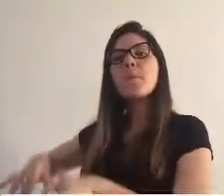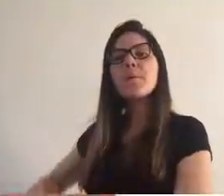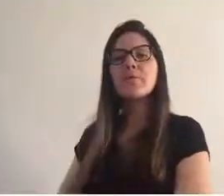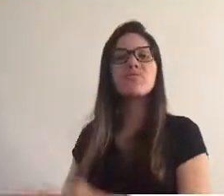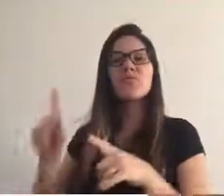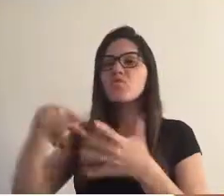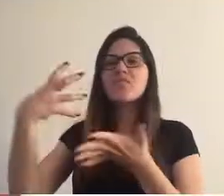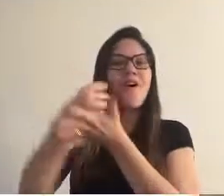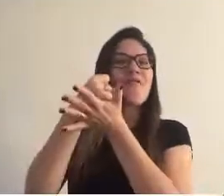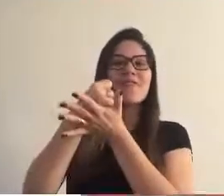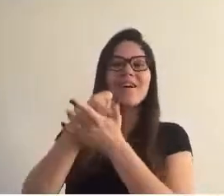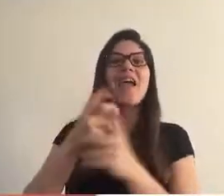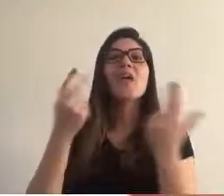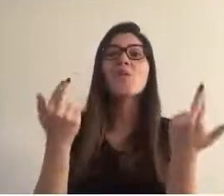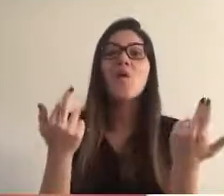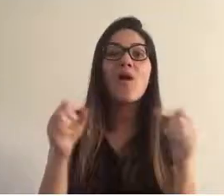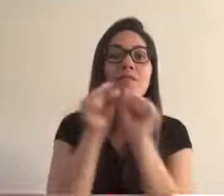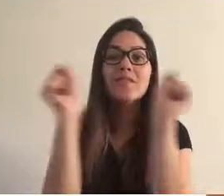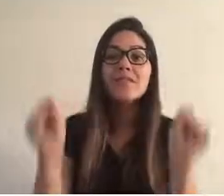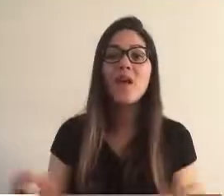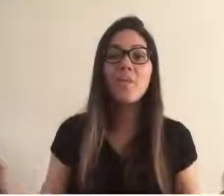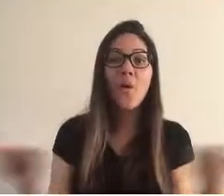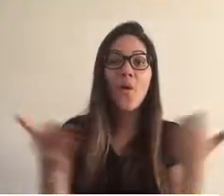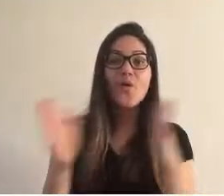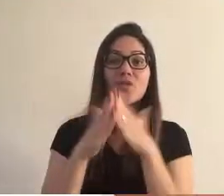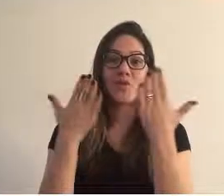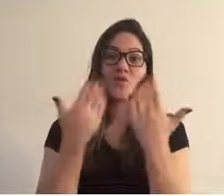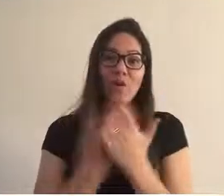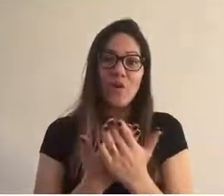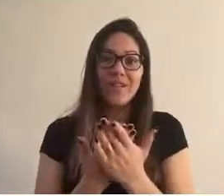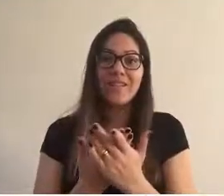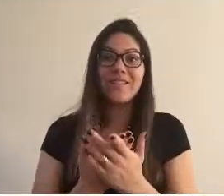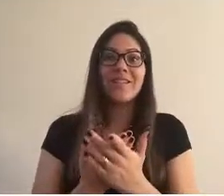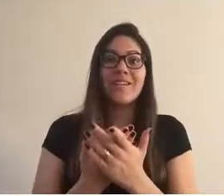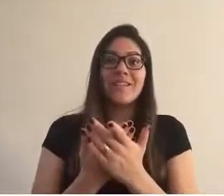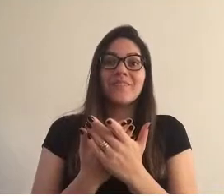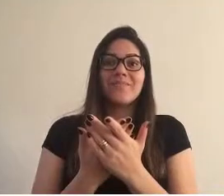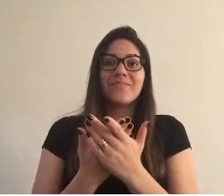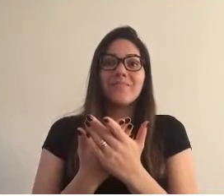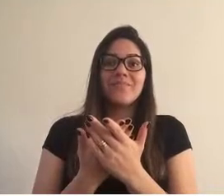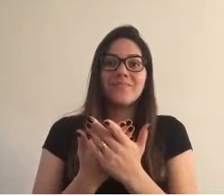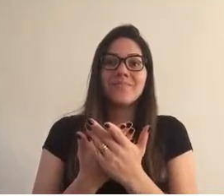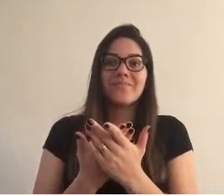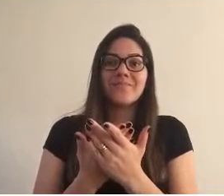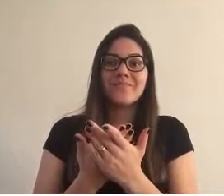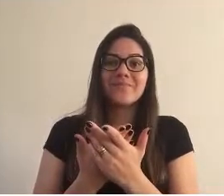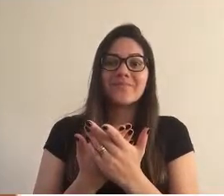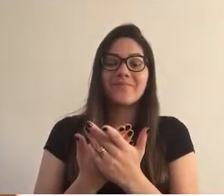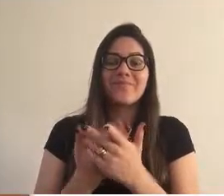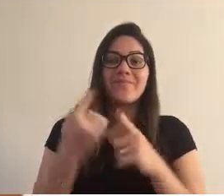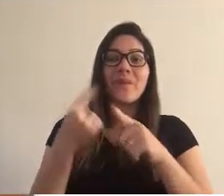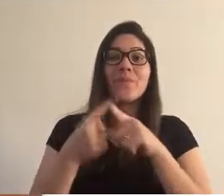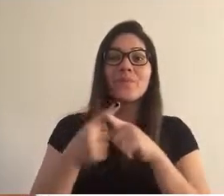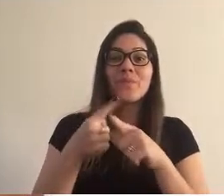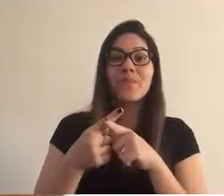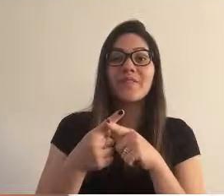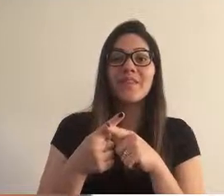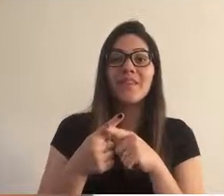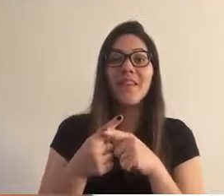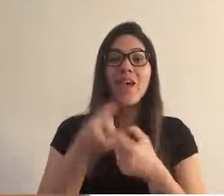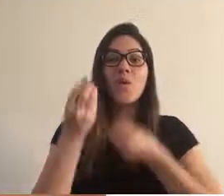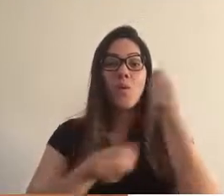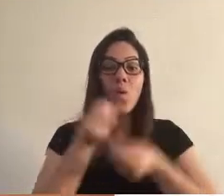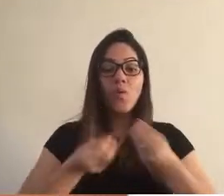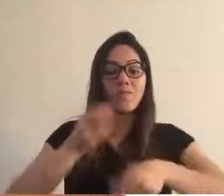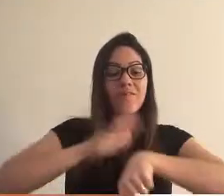problema do sistema atual de ensino, pois não há nada mais entediante durante o dia de uma criança que o período de aula. Logo, o que